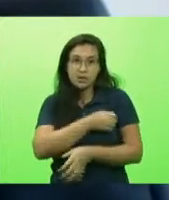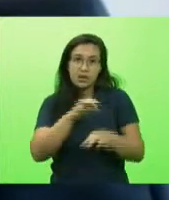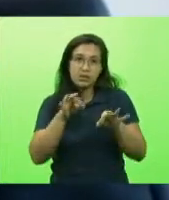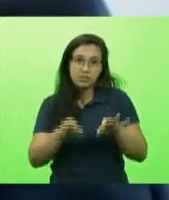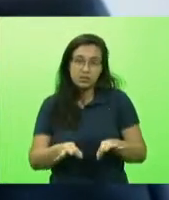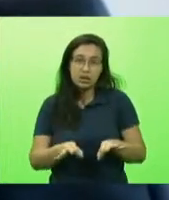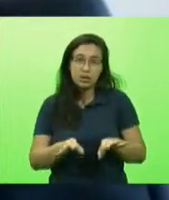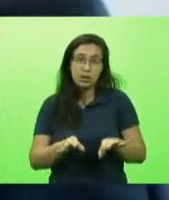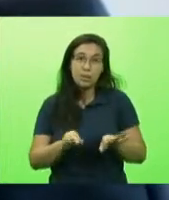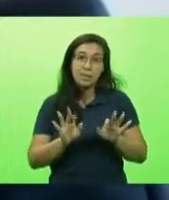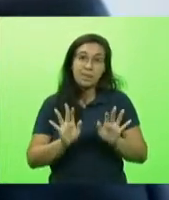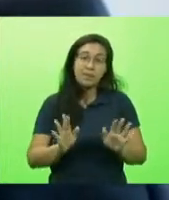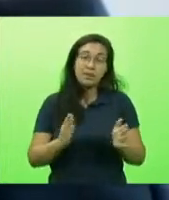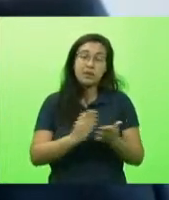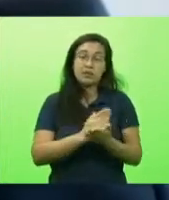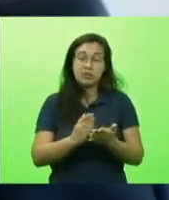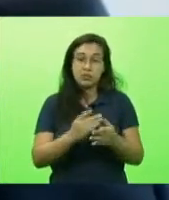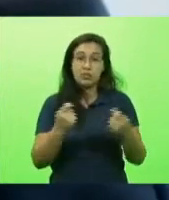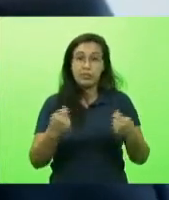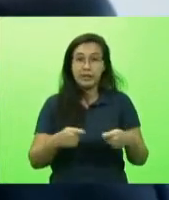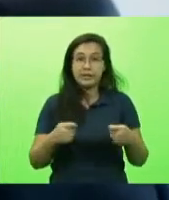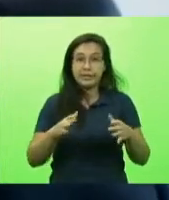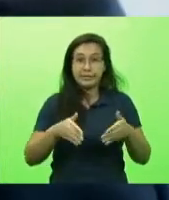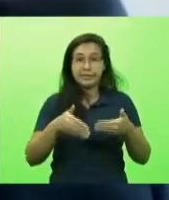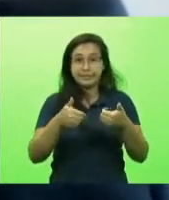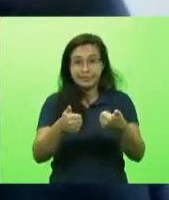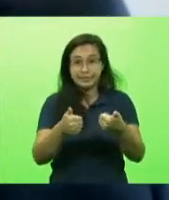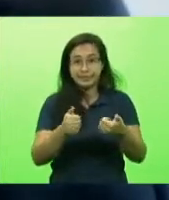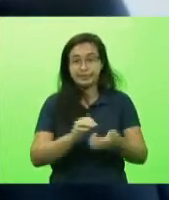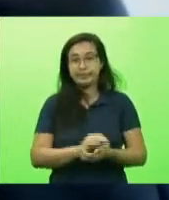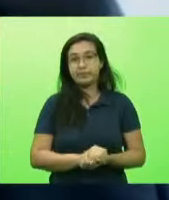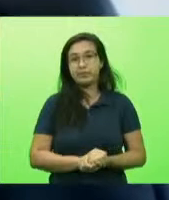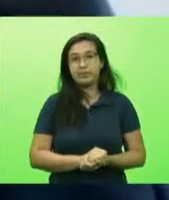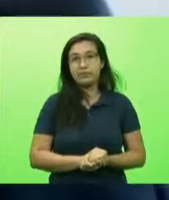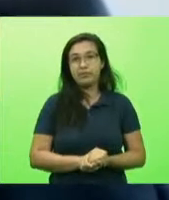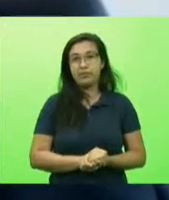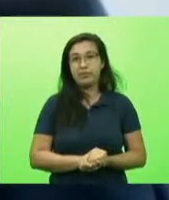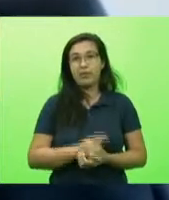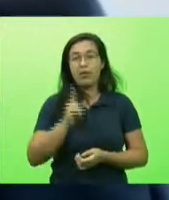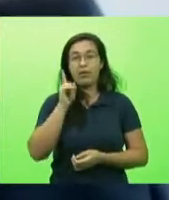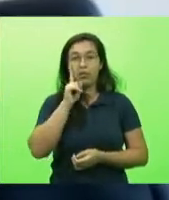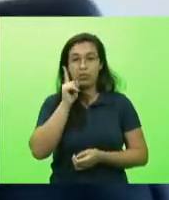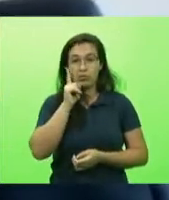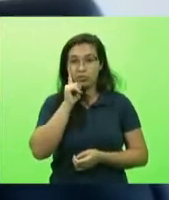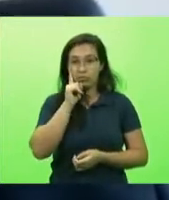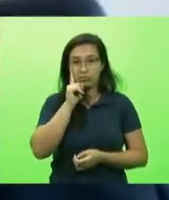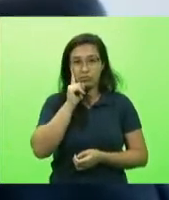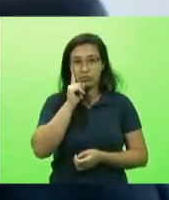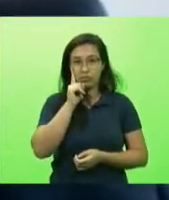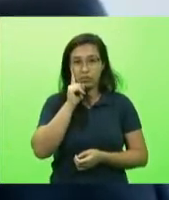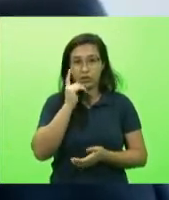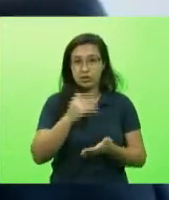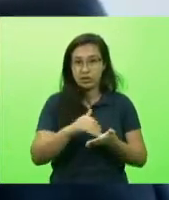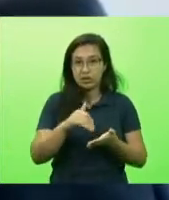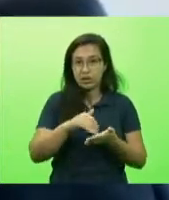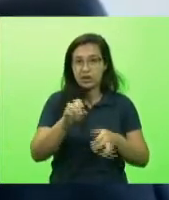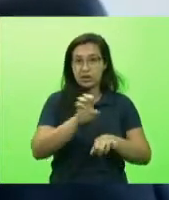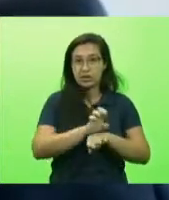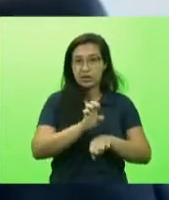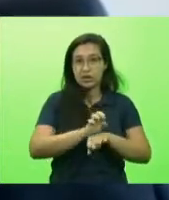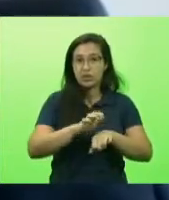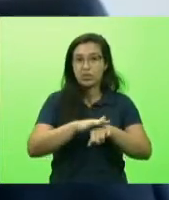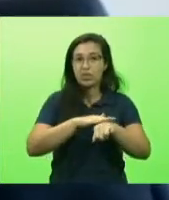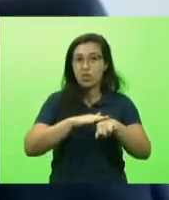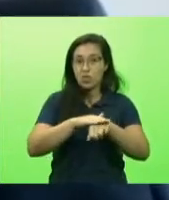alguns ambientes a gente precisa melhorar isso e por conta disso que todos os dias a Secretaria de Estado tem feito conversas com a